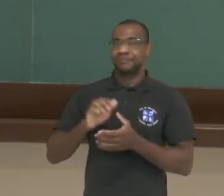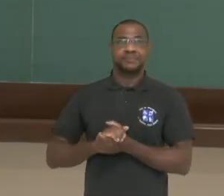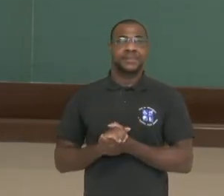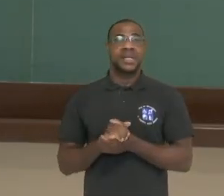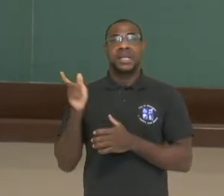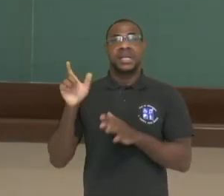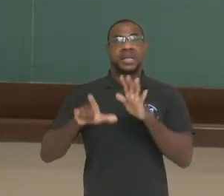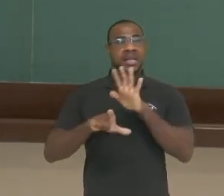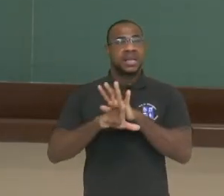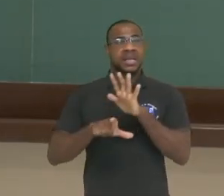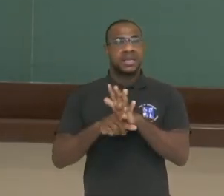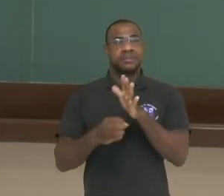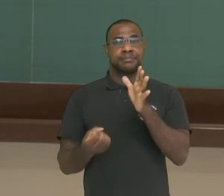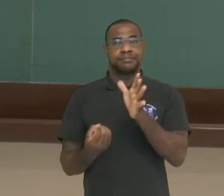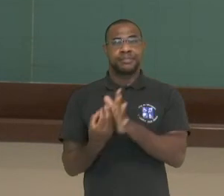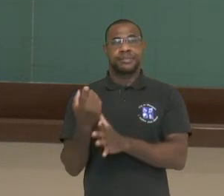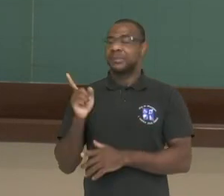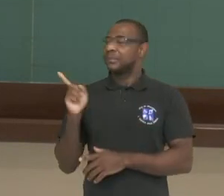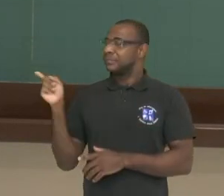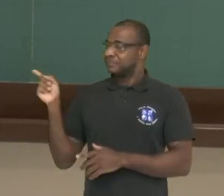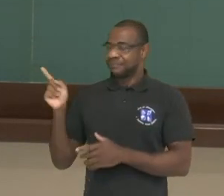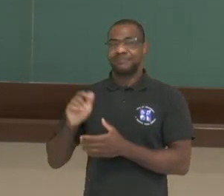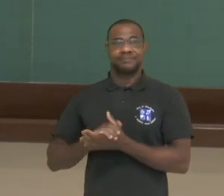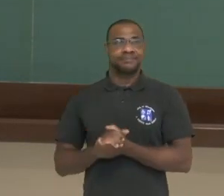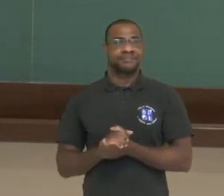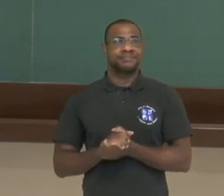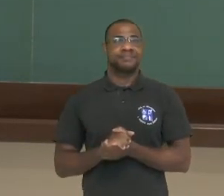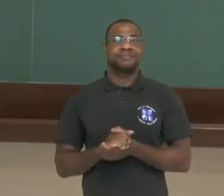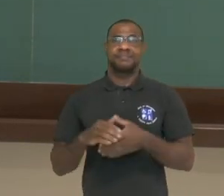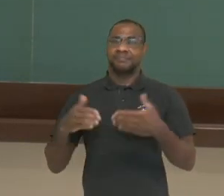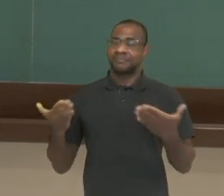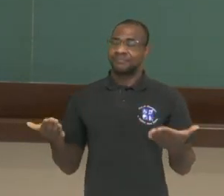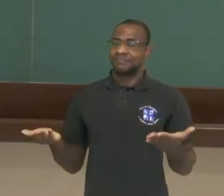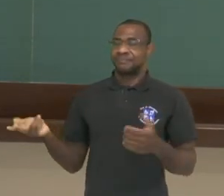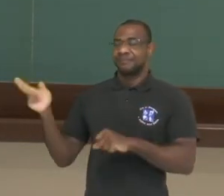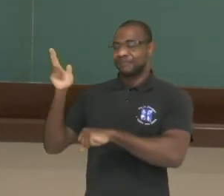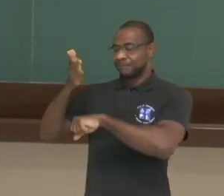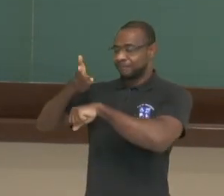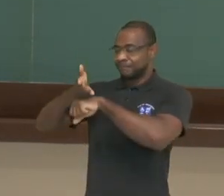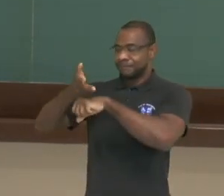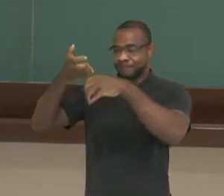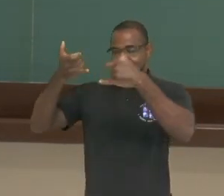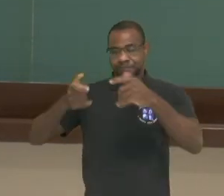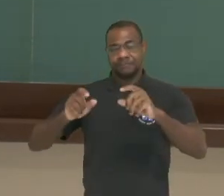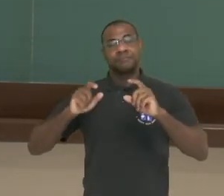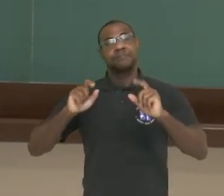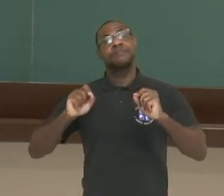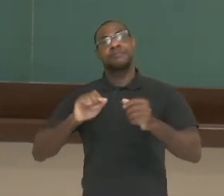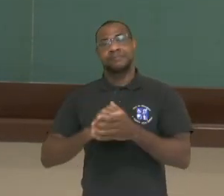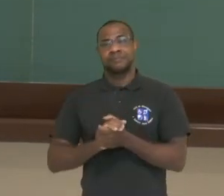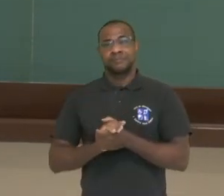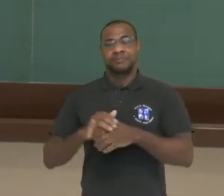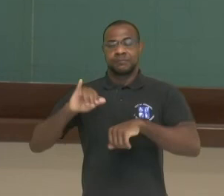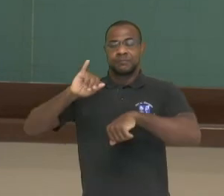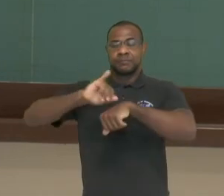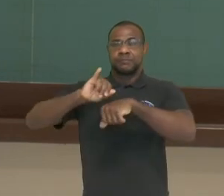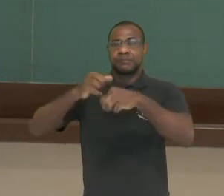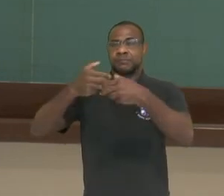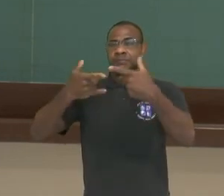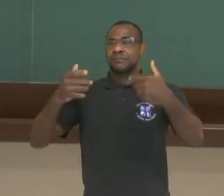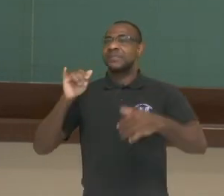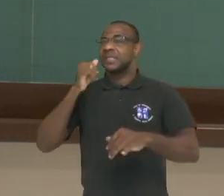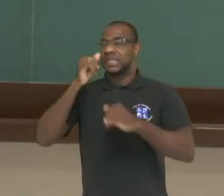as leis, então, estabelecidas pelo George Simon Ohm. Neste vídeo, nós falamos sobre dispositivos